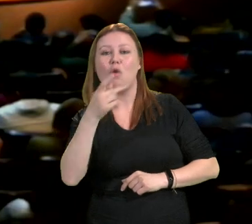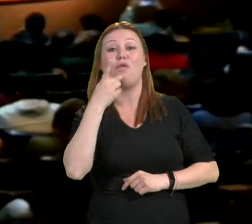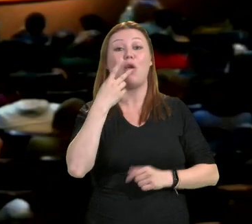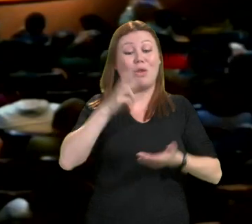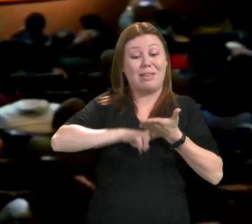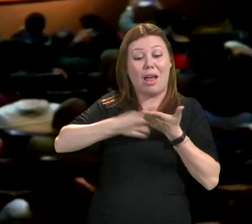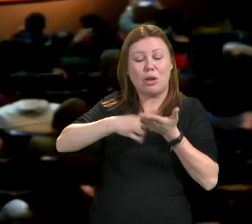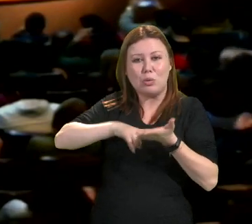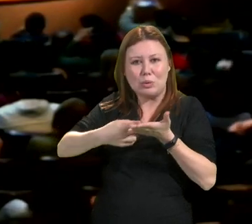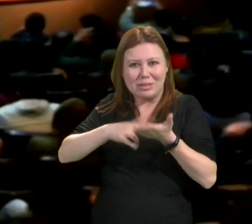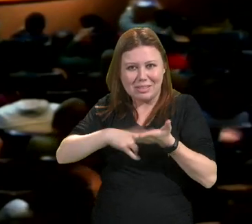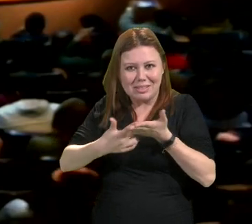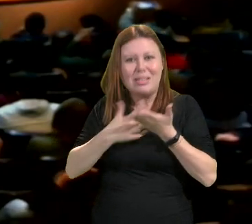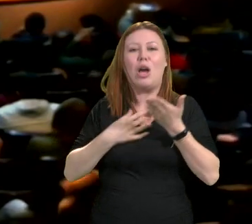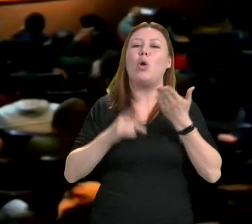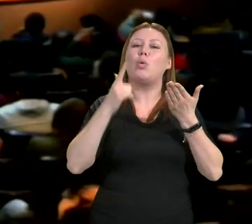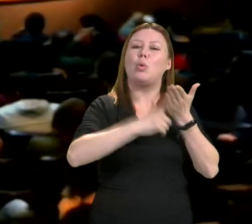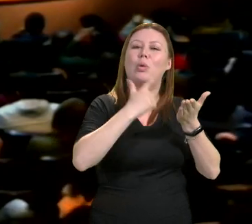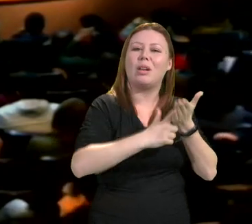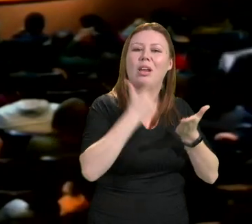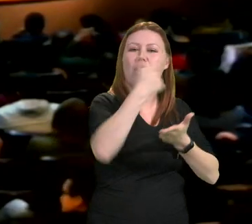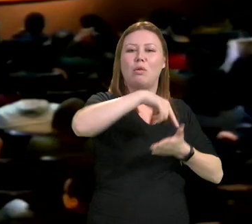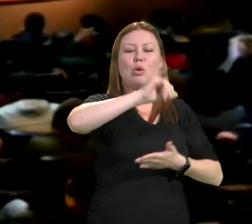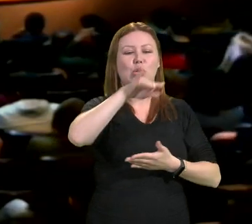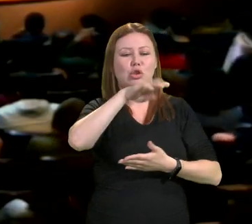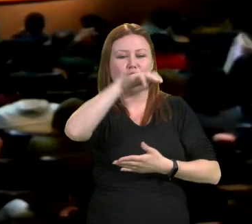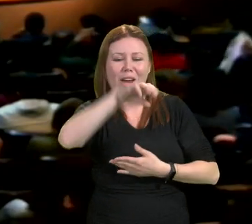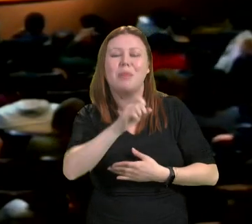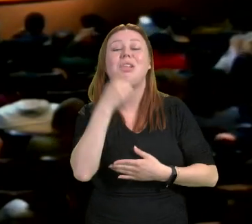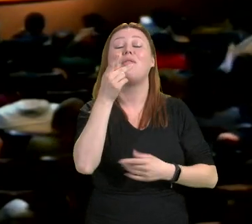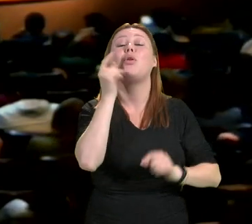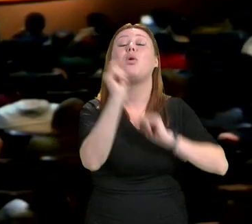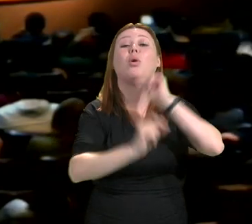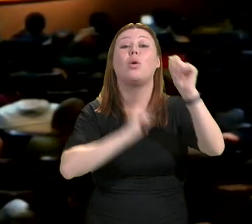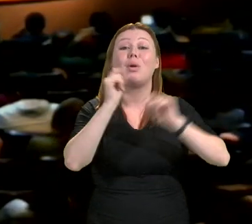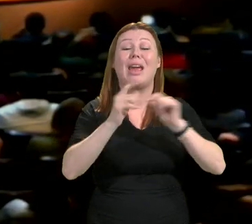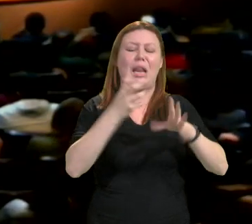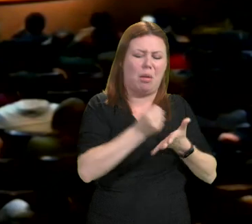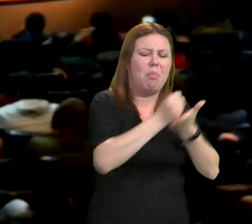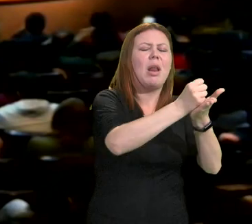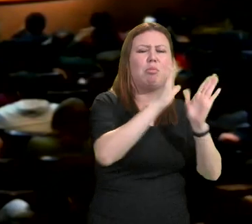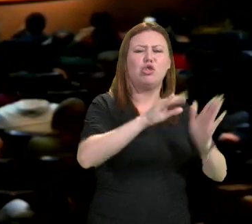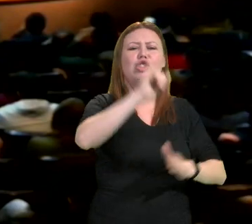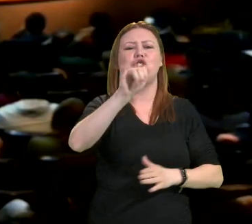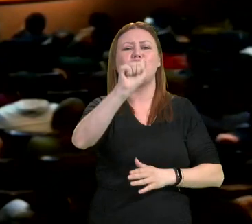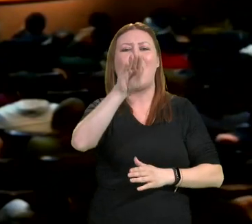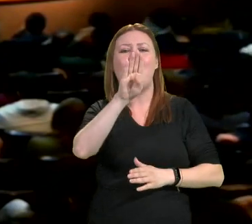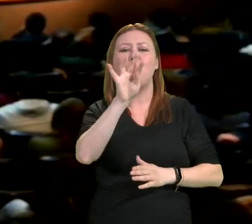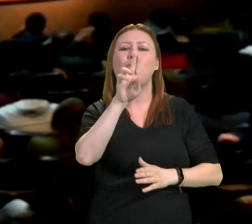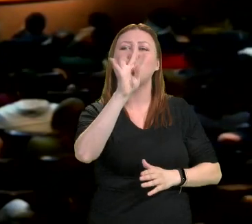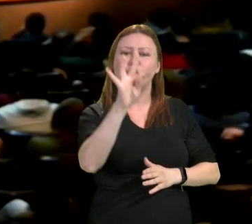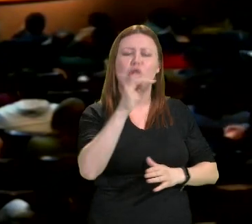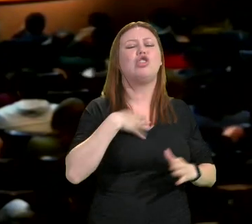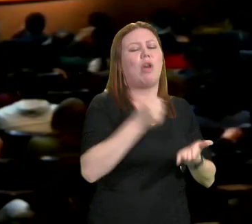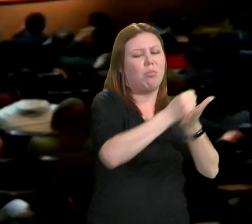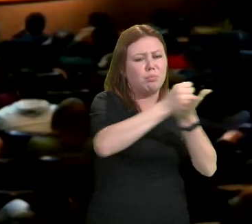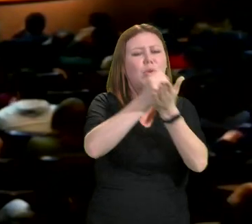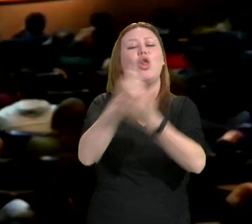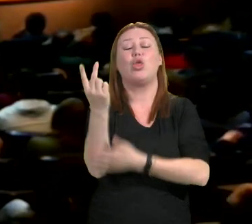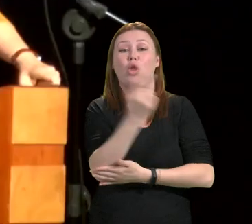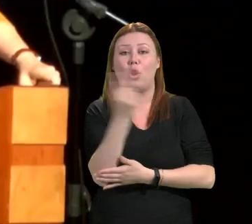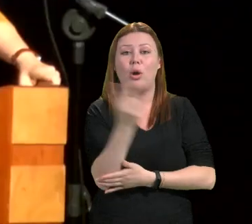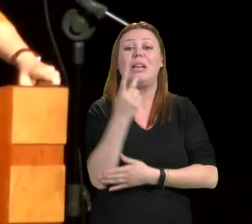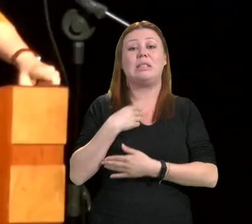fez do Ulisses, do James Joyce. O Caetano Galindo é premiado com dois prêmios de abutica, um prêmio ápica de